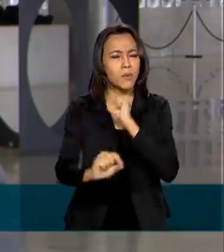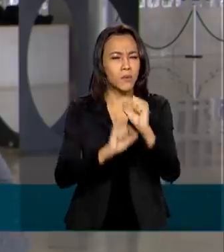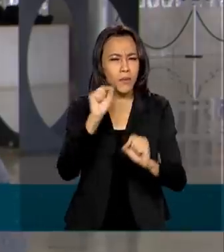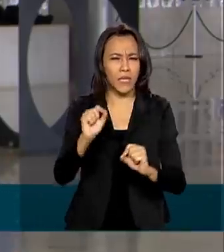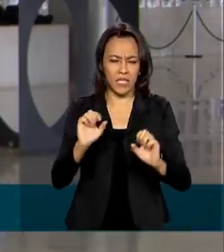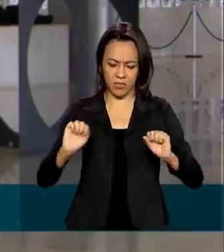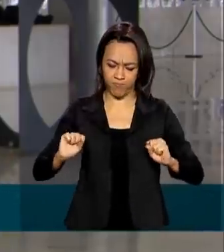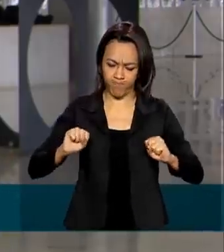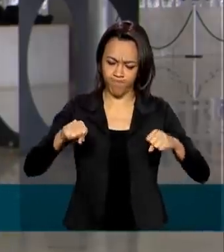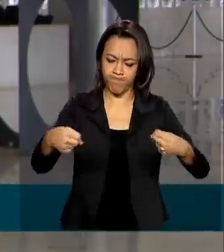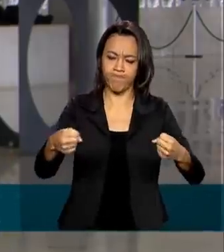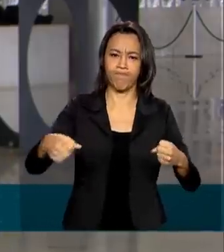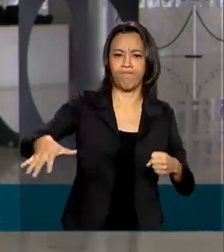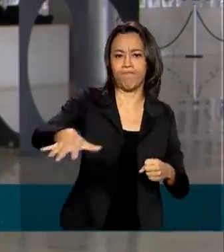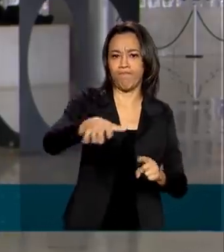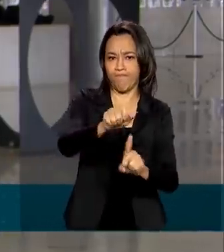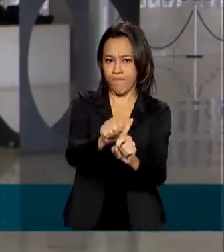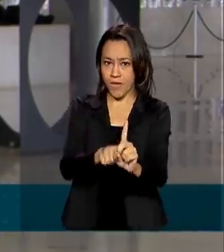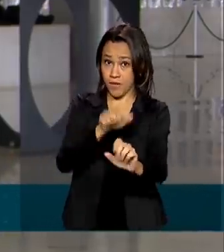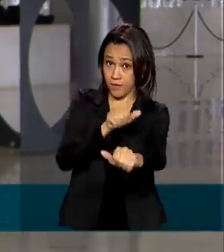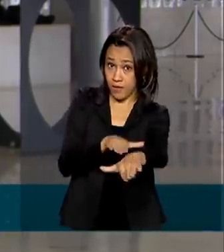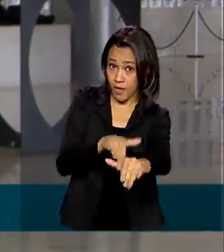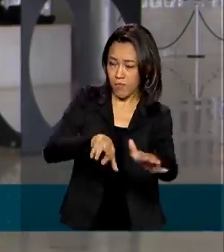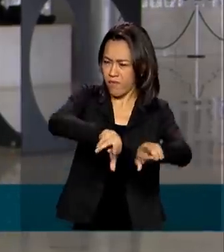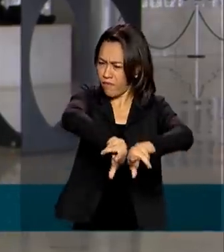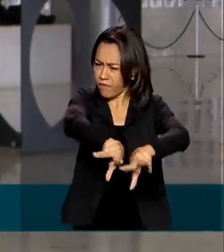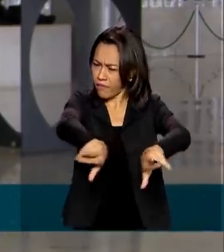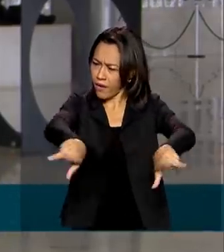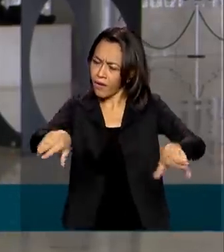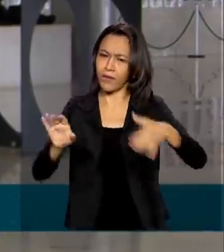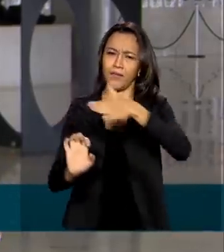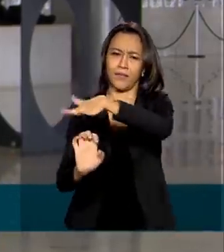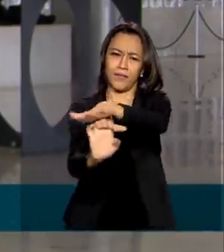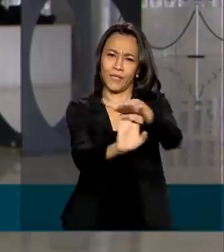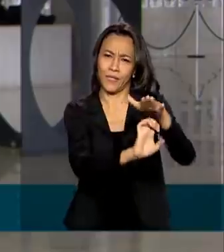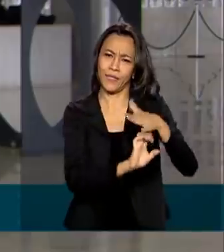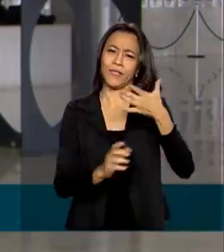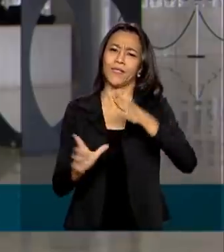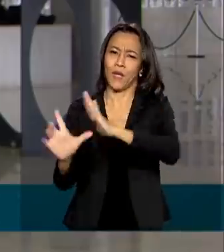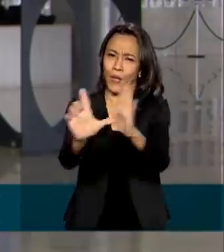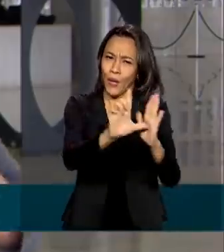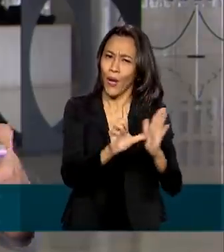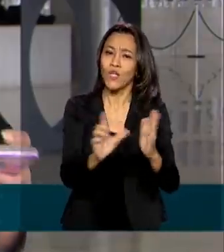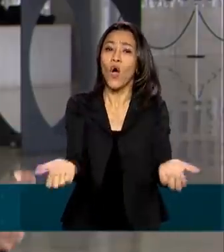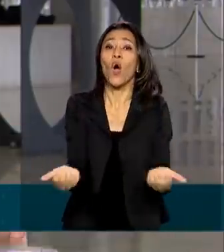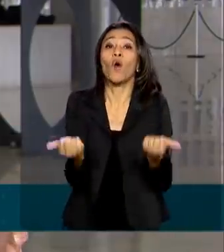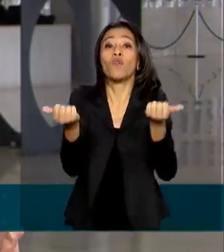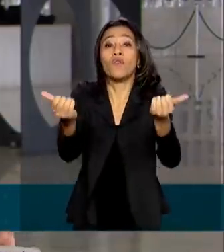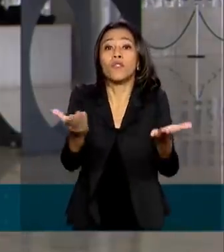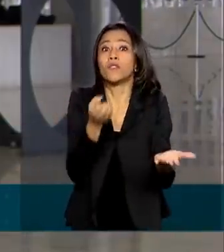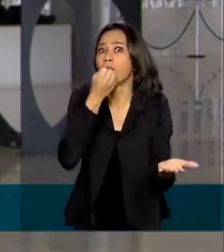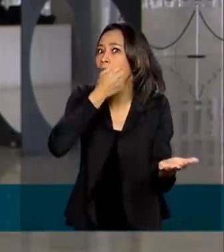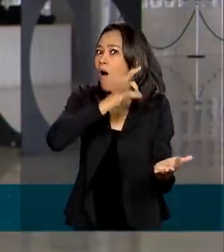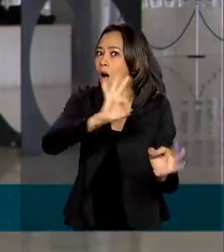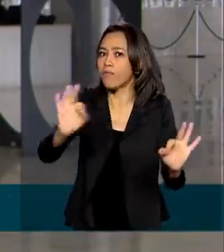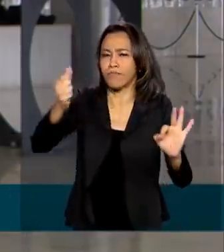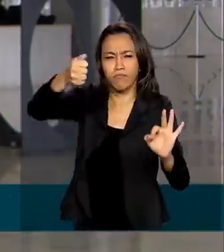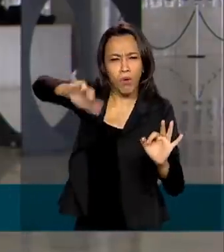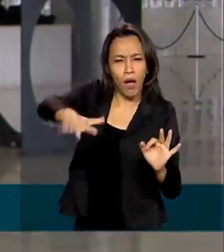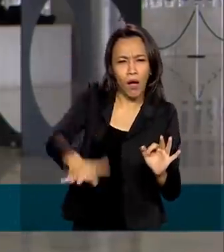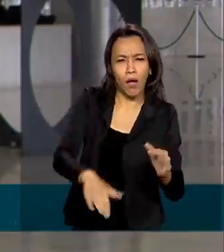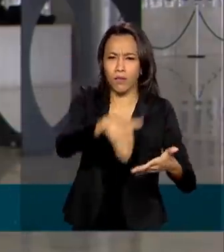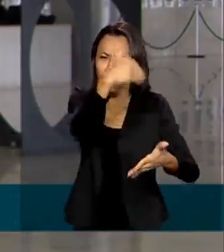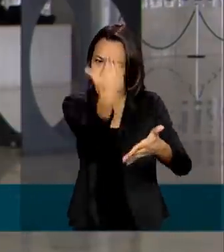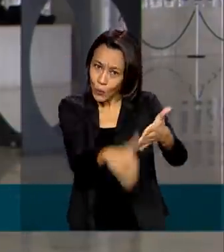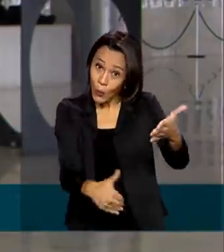setembro, vários setores, em especial o varejo, oferecendo bons descontos para tentar reaquecer a economia e também